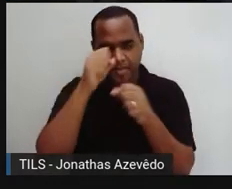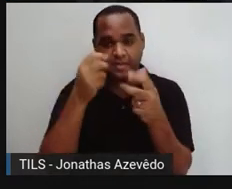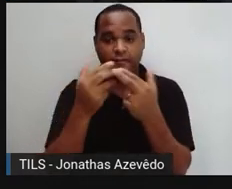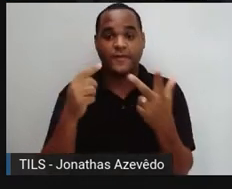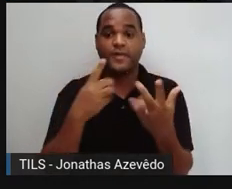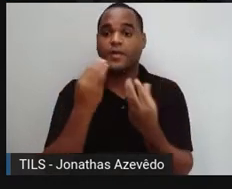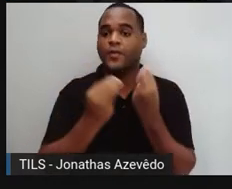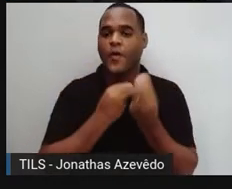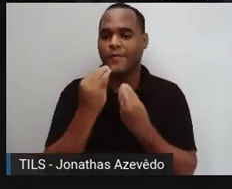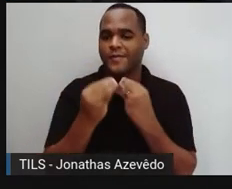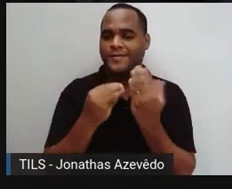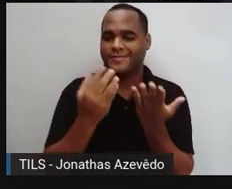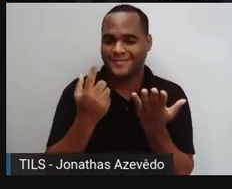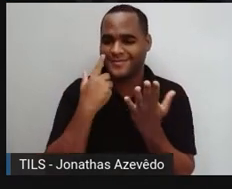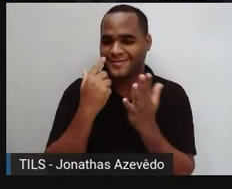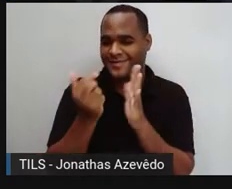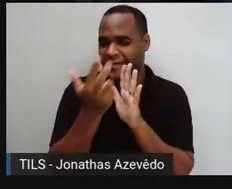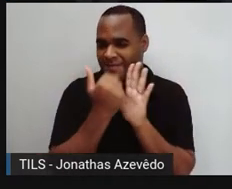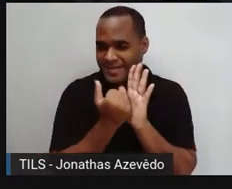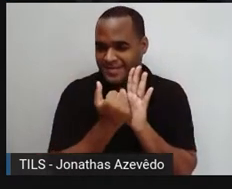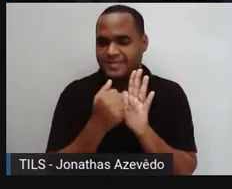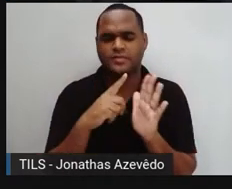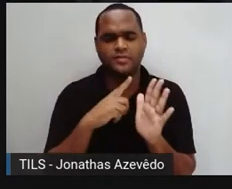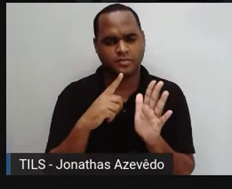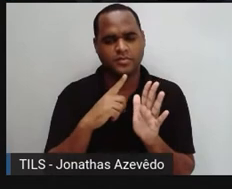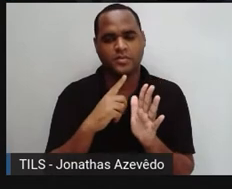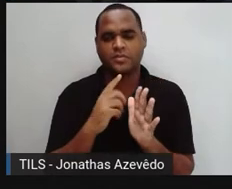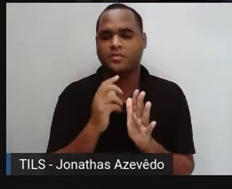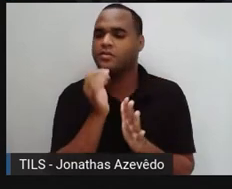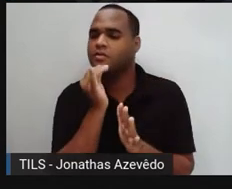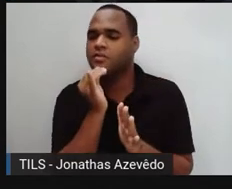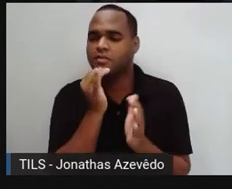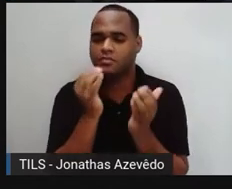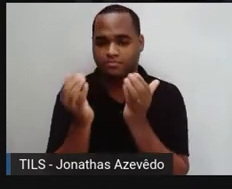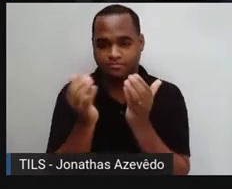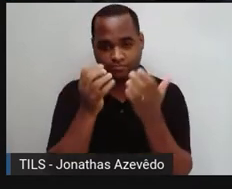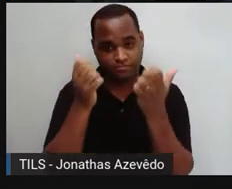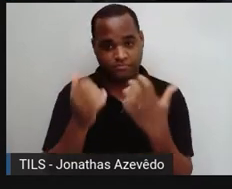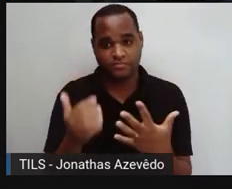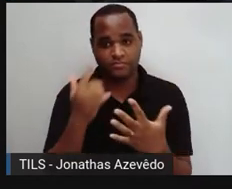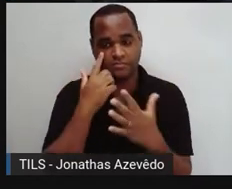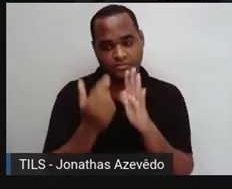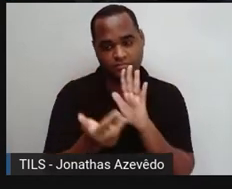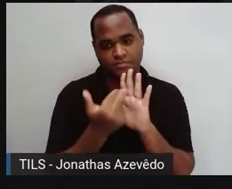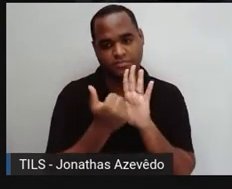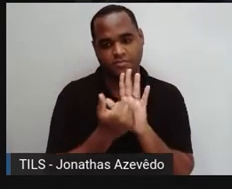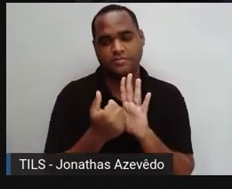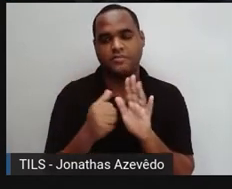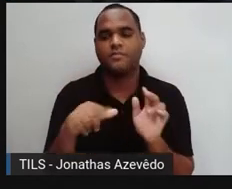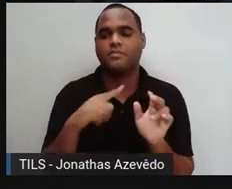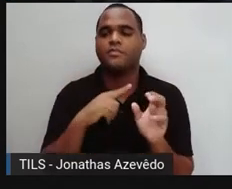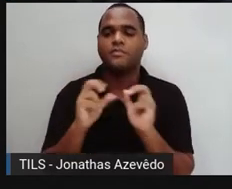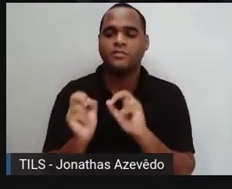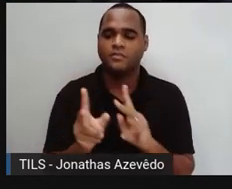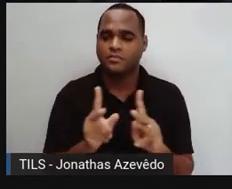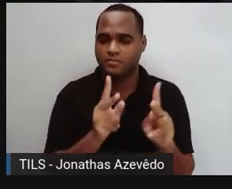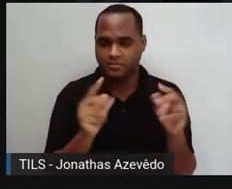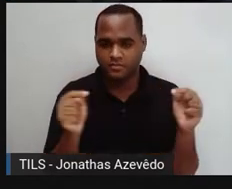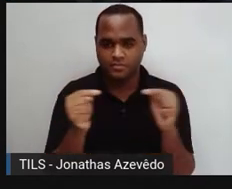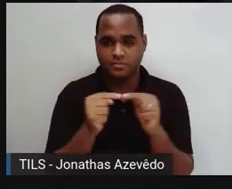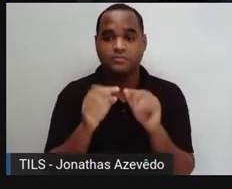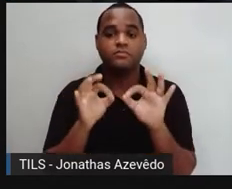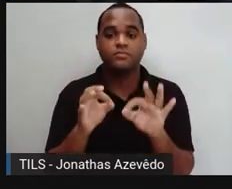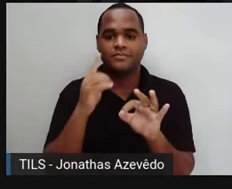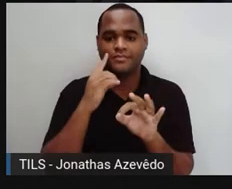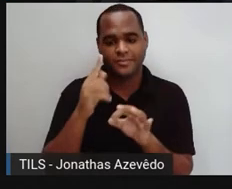imagens. E aí tem aqui, exemplo de imagem obtida através do Calótipo. O negativo à esquerda